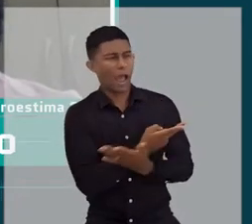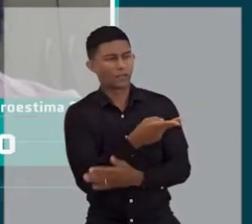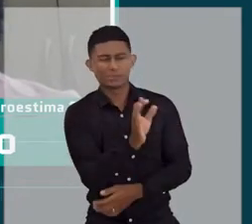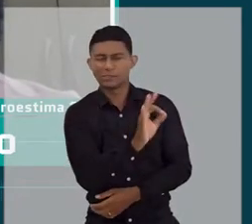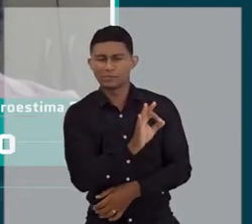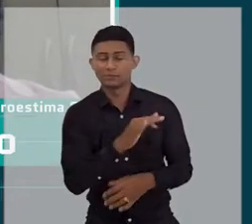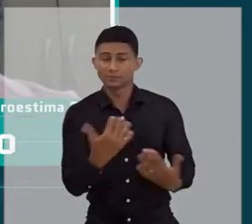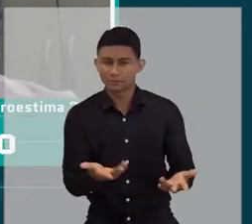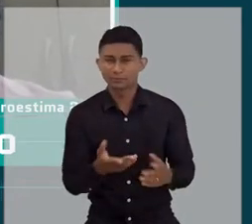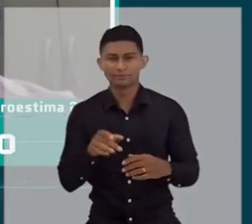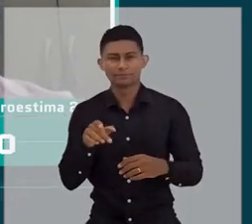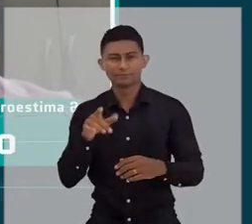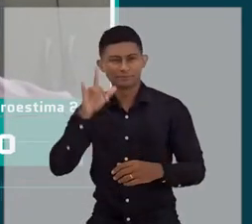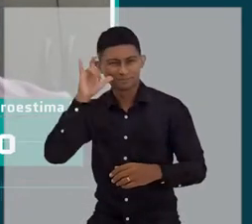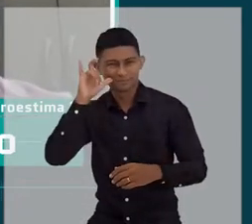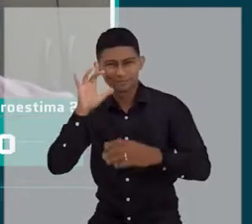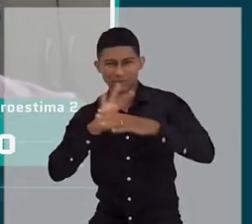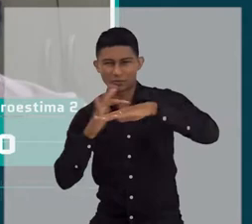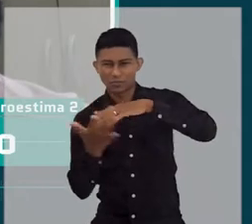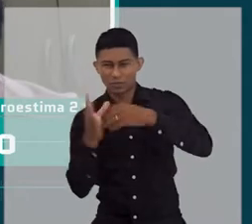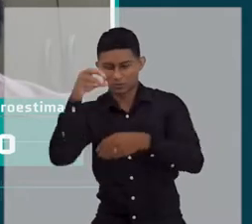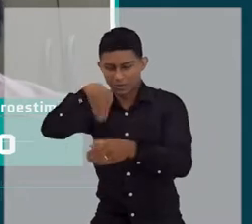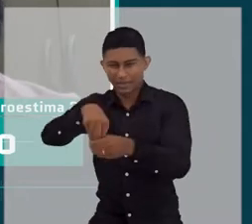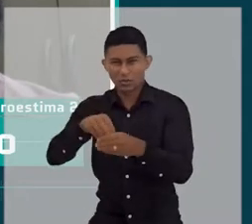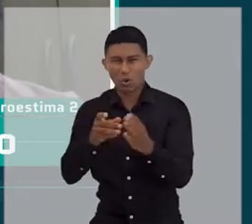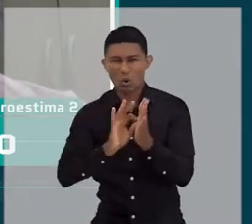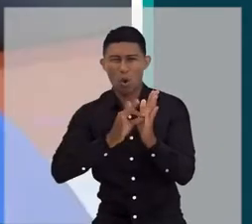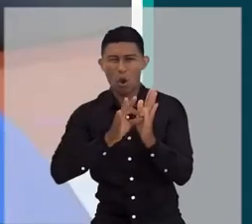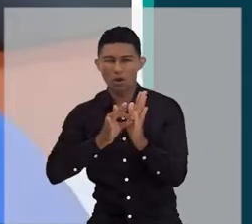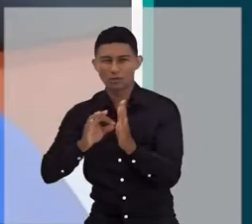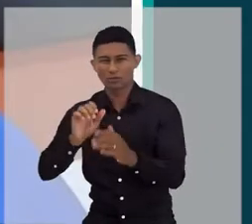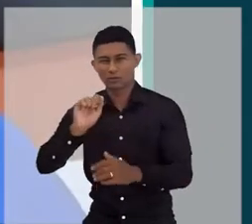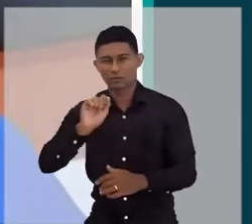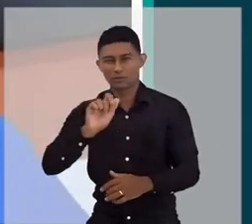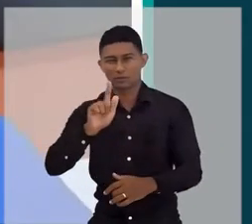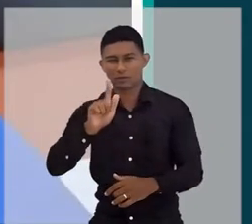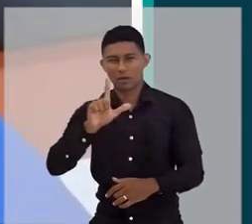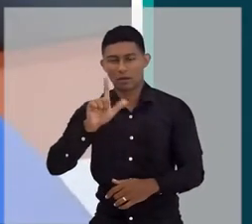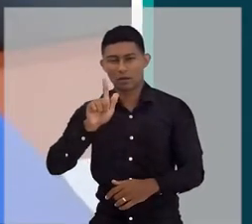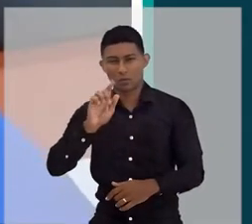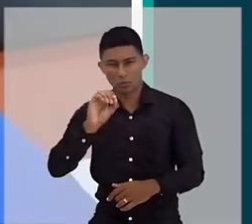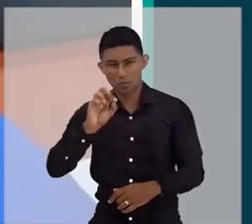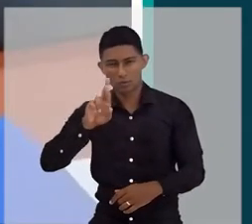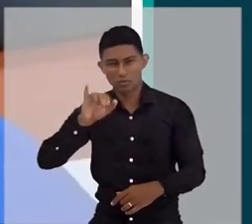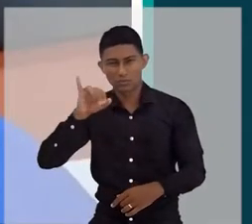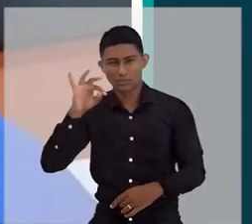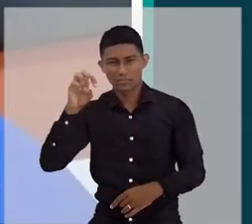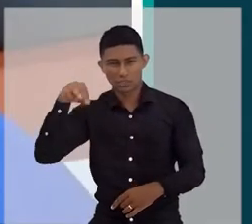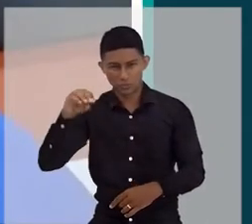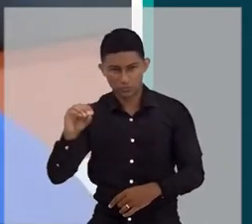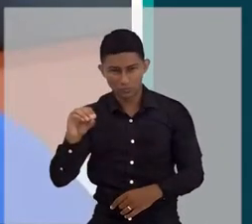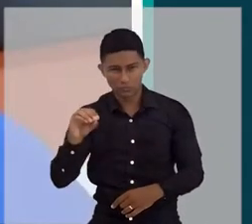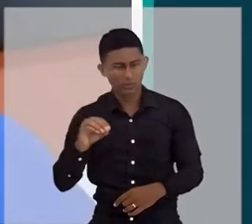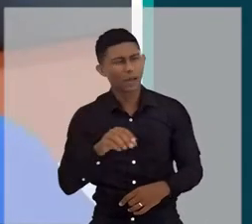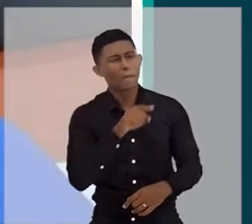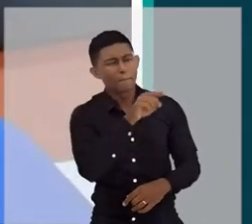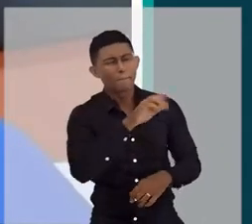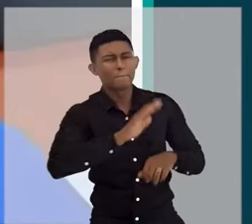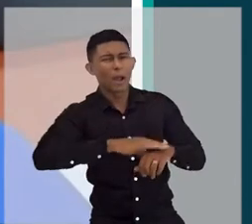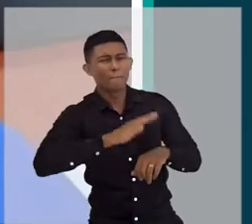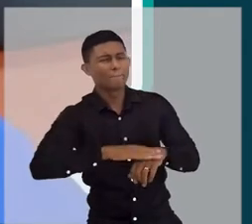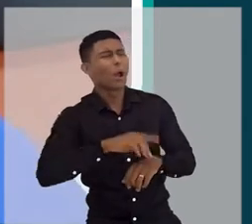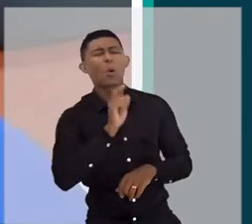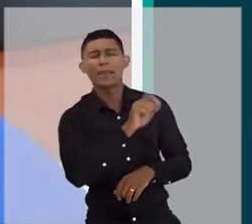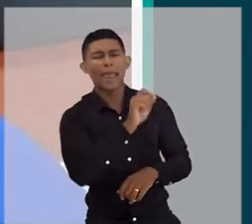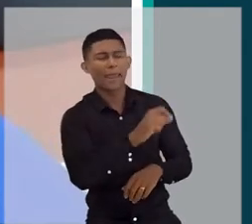nenhuma besteira. O que acontece é que os algoritmos, eles são... Primeiro que a gente tem... Assim, antes disso, quem são os engenheiros, né?